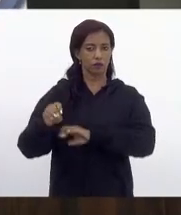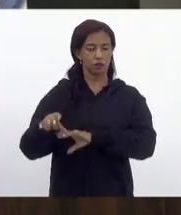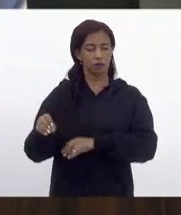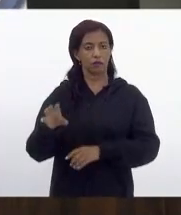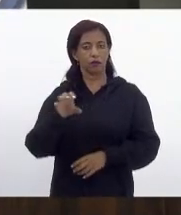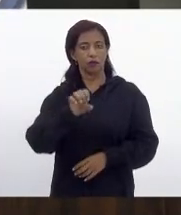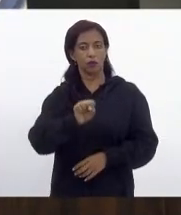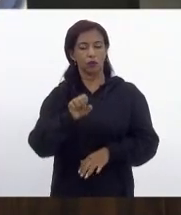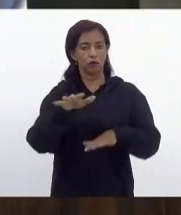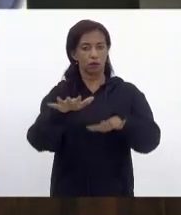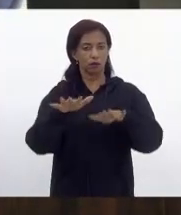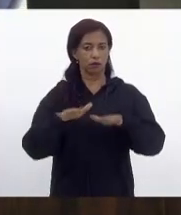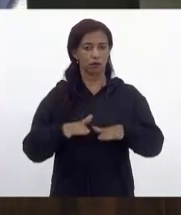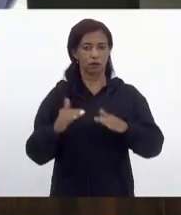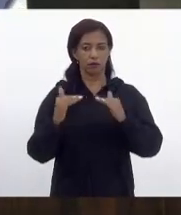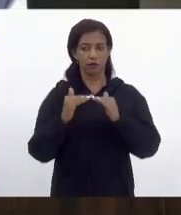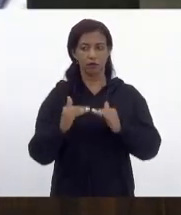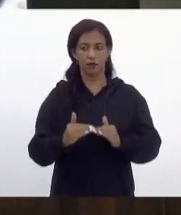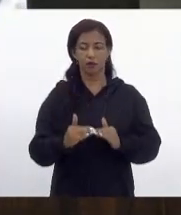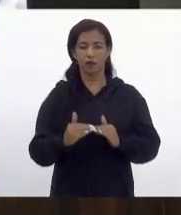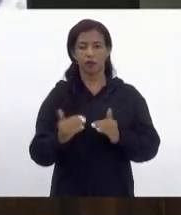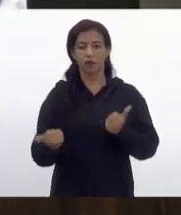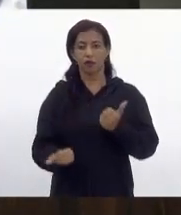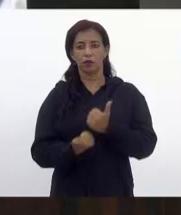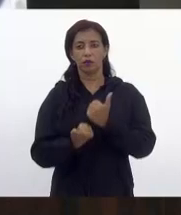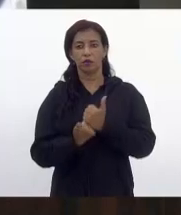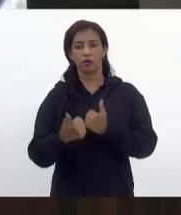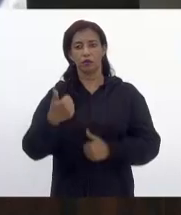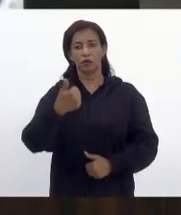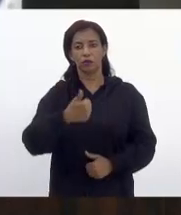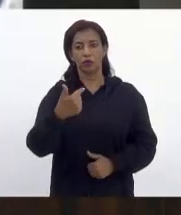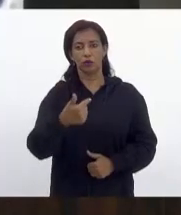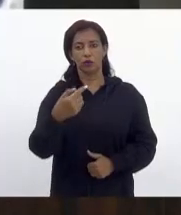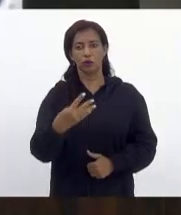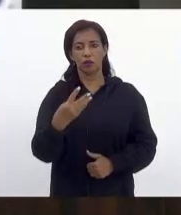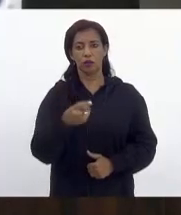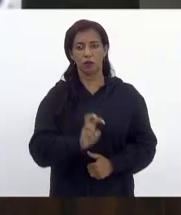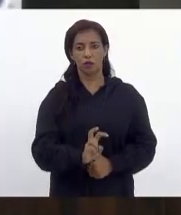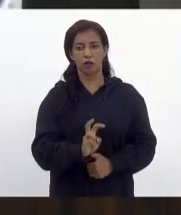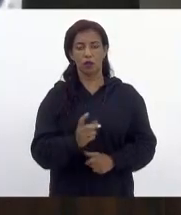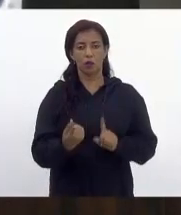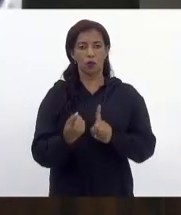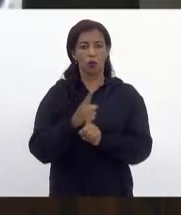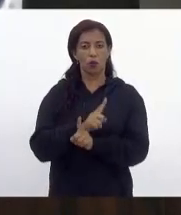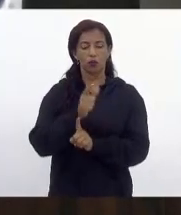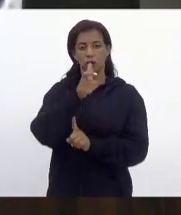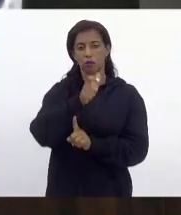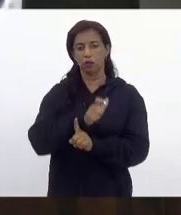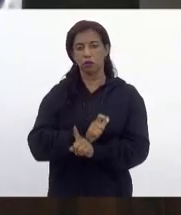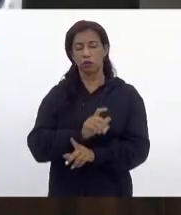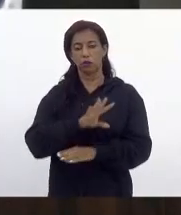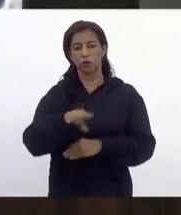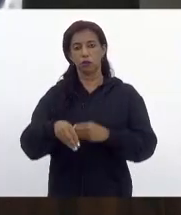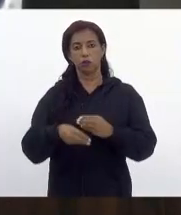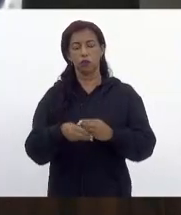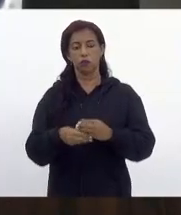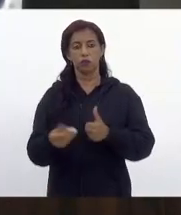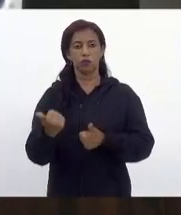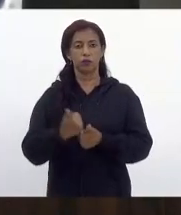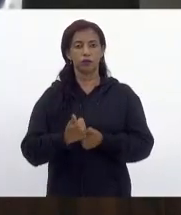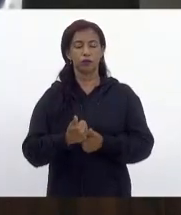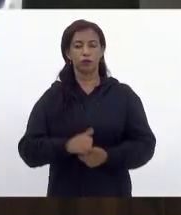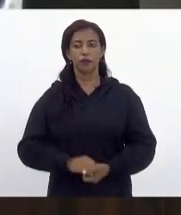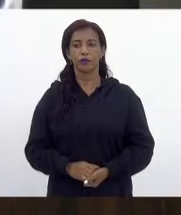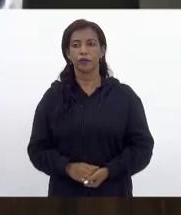plenário, favorável com sub-emenda aglutinativa as emendas 1, 2, 4 e 5, contrário às demais emendas, concluindo por substitutivo.